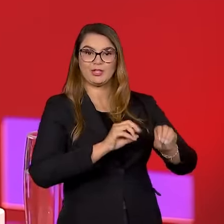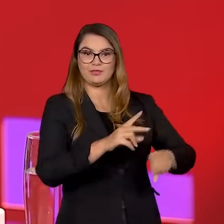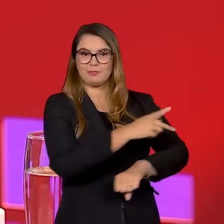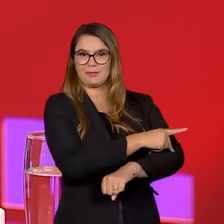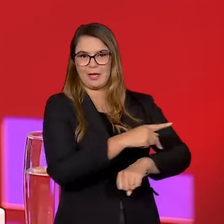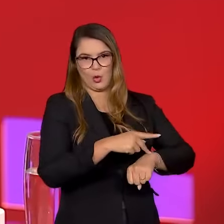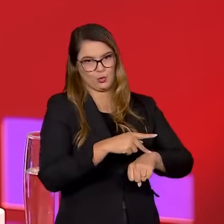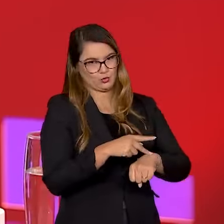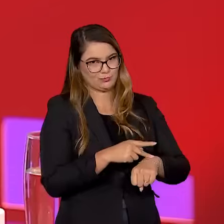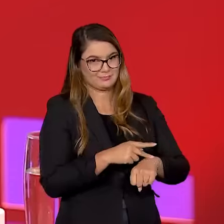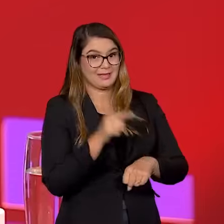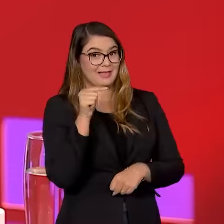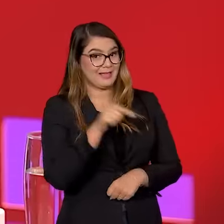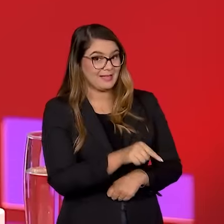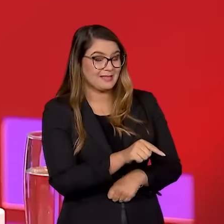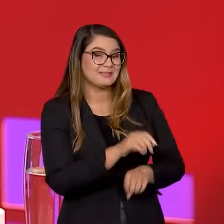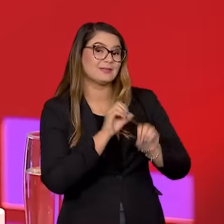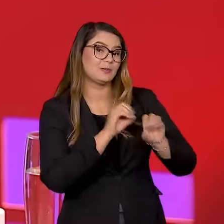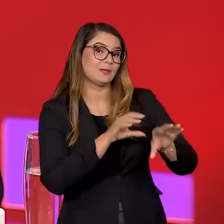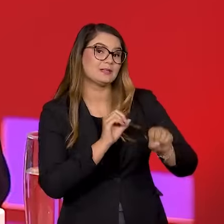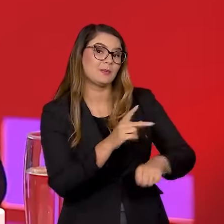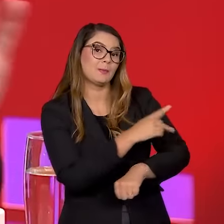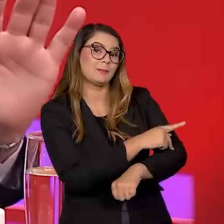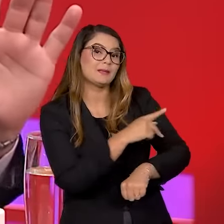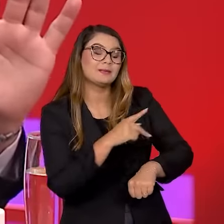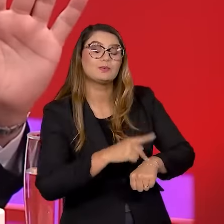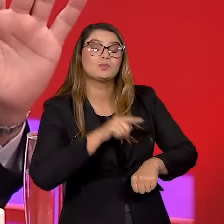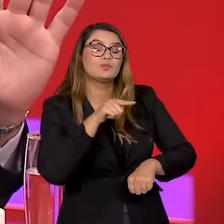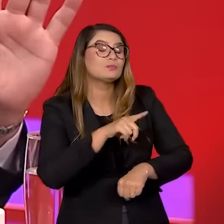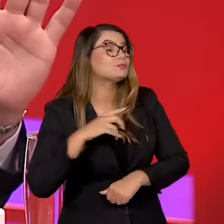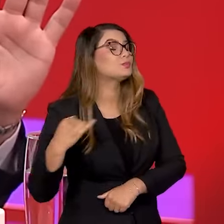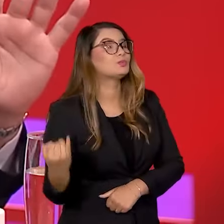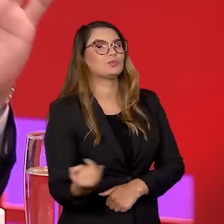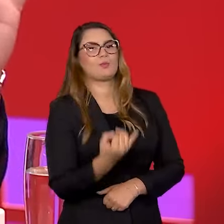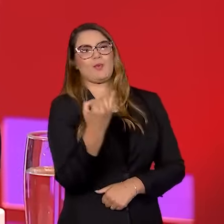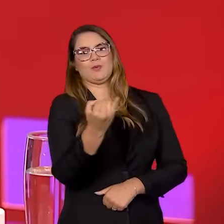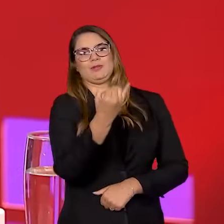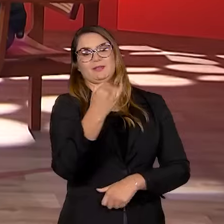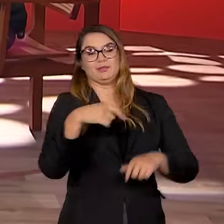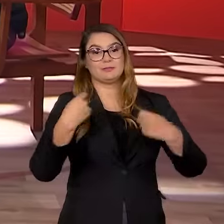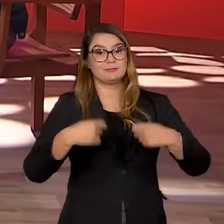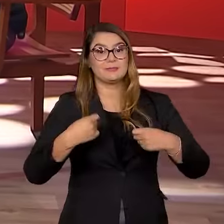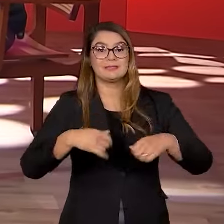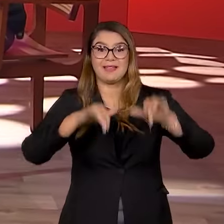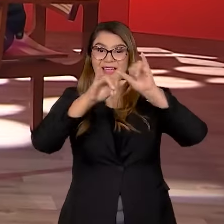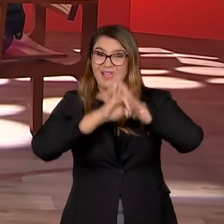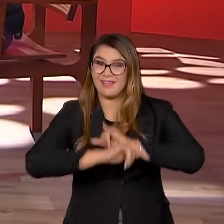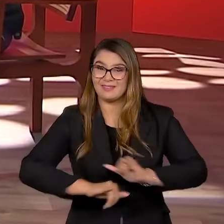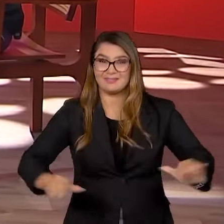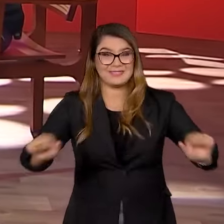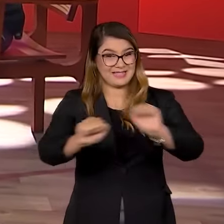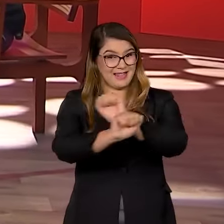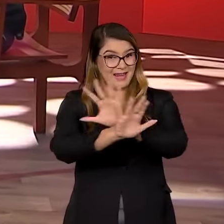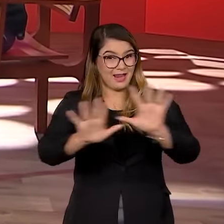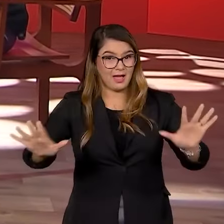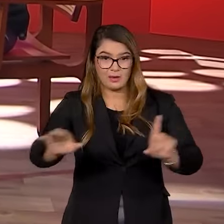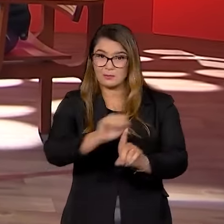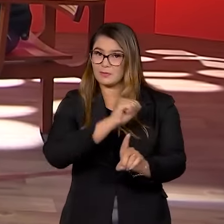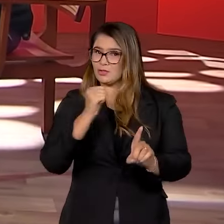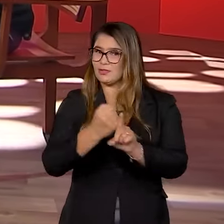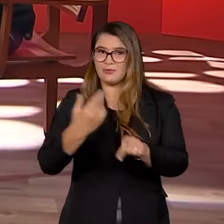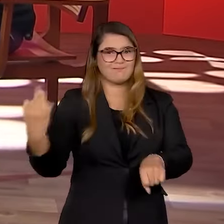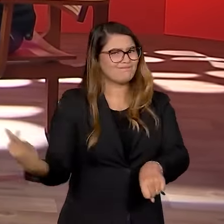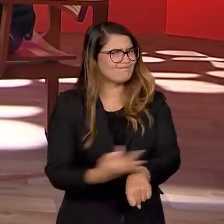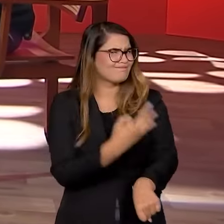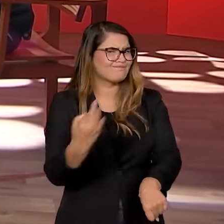pedagógico. O caráter pedagógico dessas penas é extremamente importante. Nós precisamos mandar uma mensagem clara para a sociedade que nós não vamos